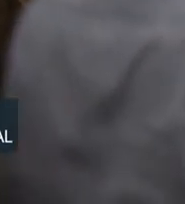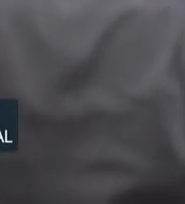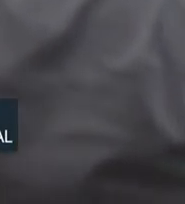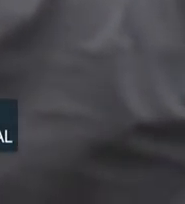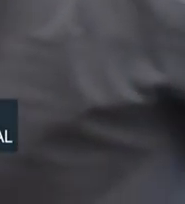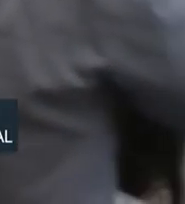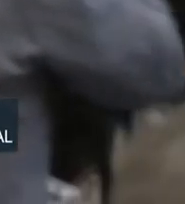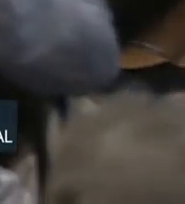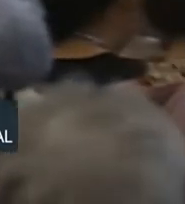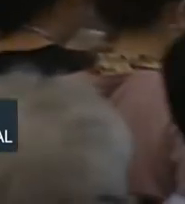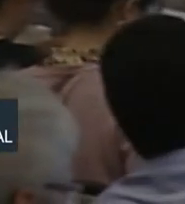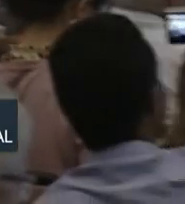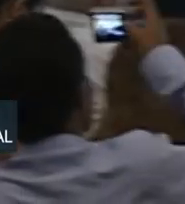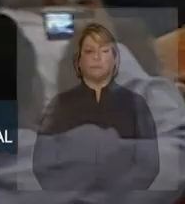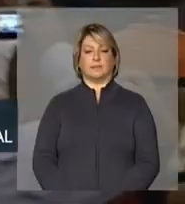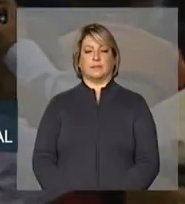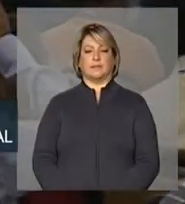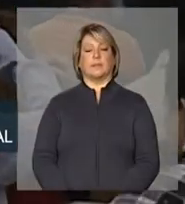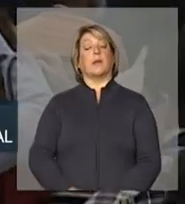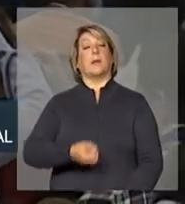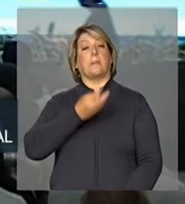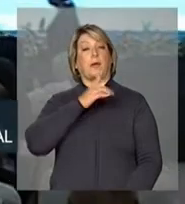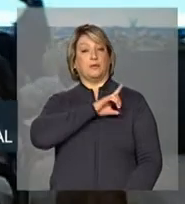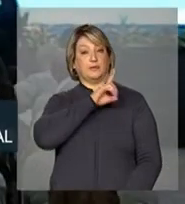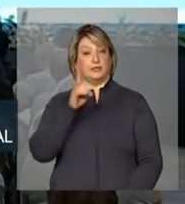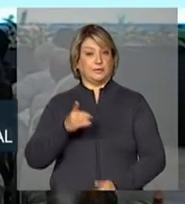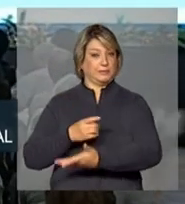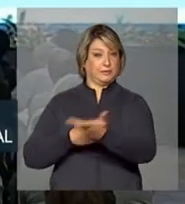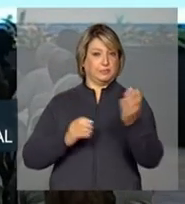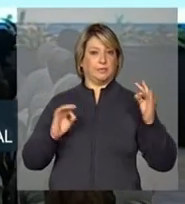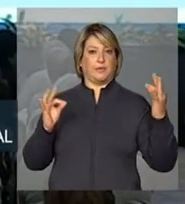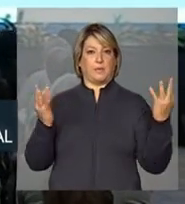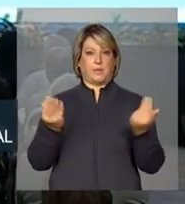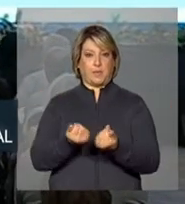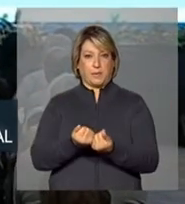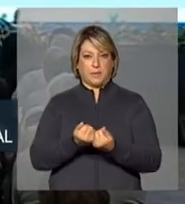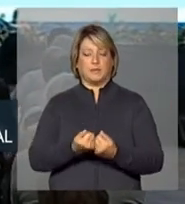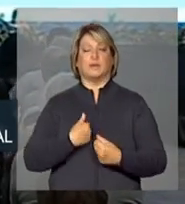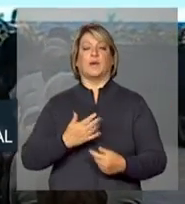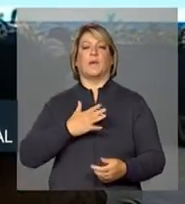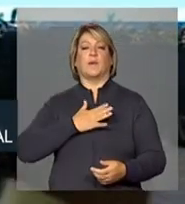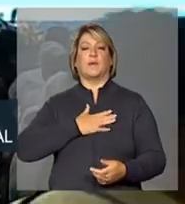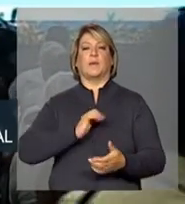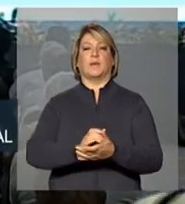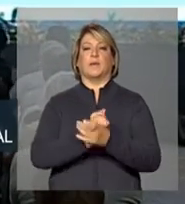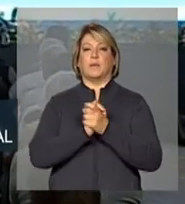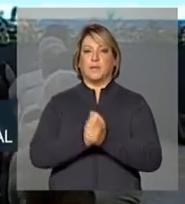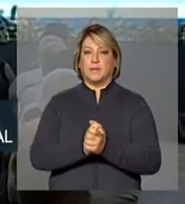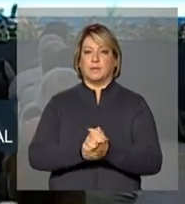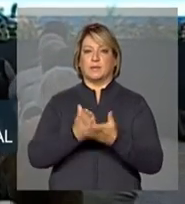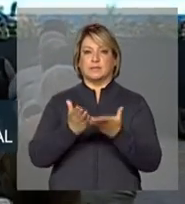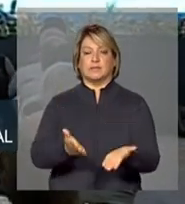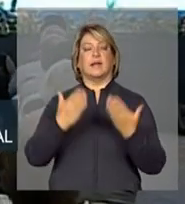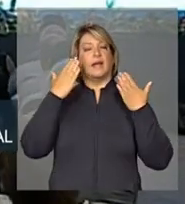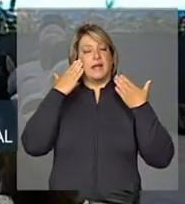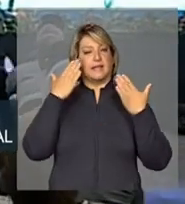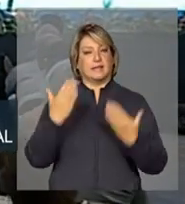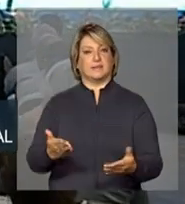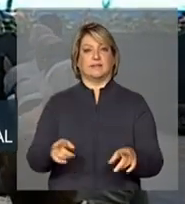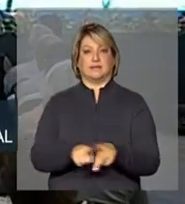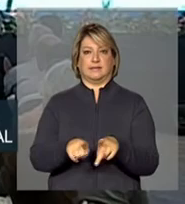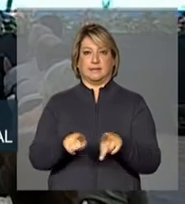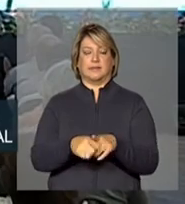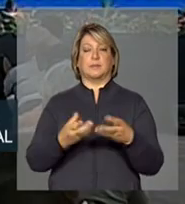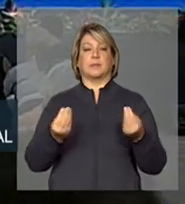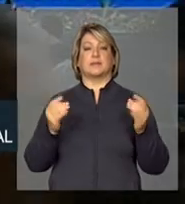Muito bom dia a todos. Gostaria de cumprimentar e agradecer aqui,